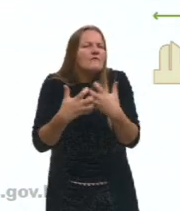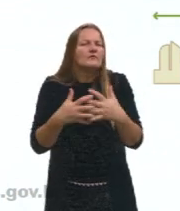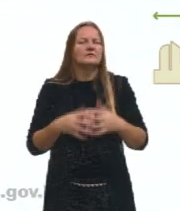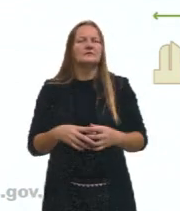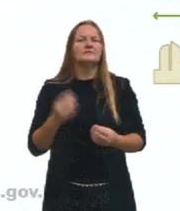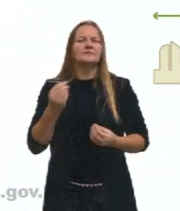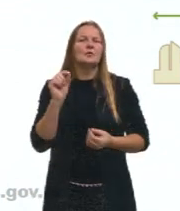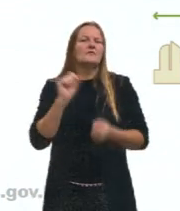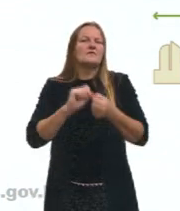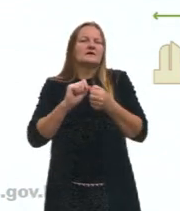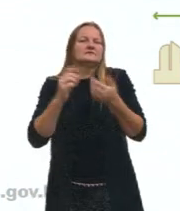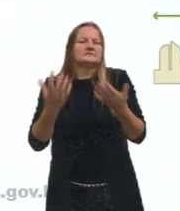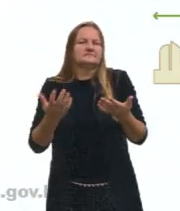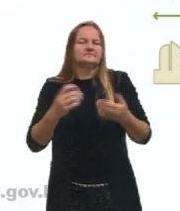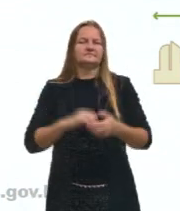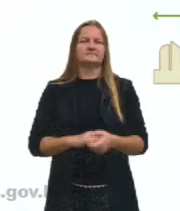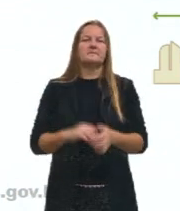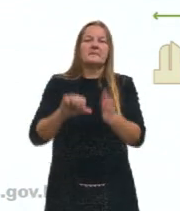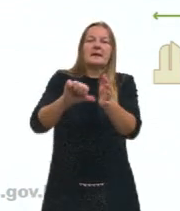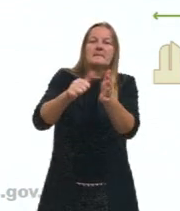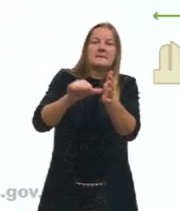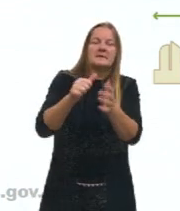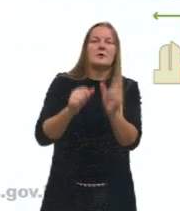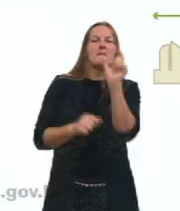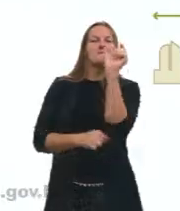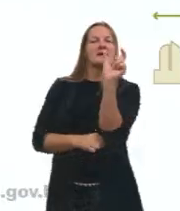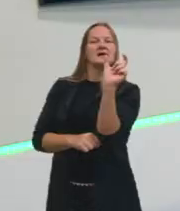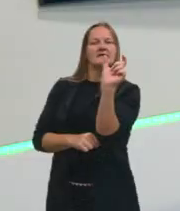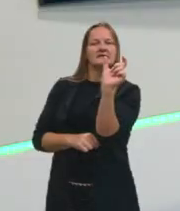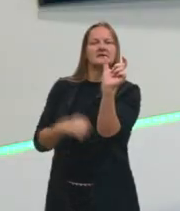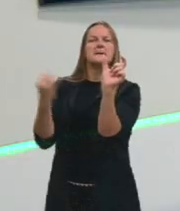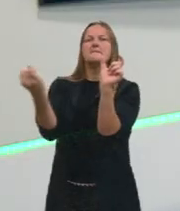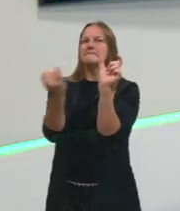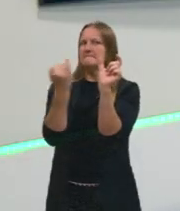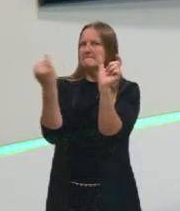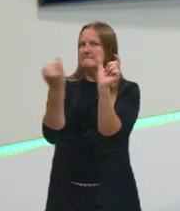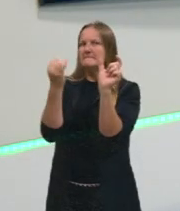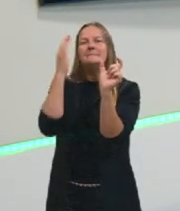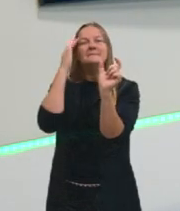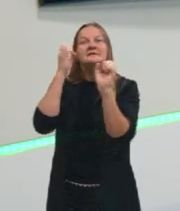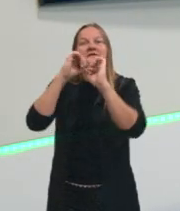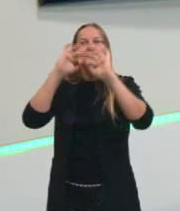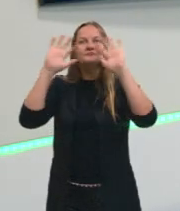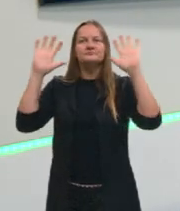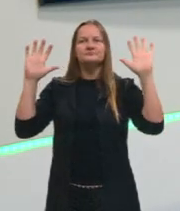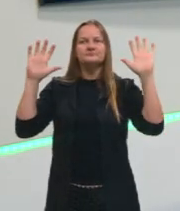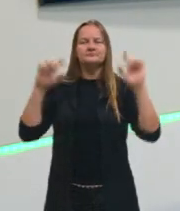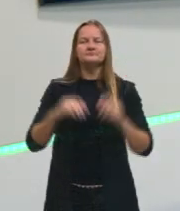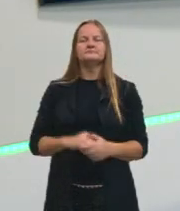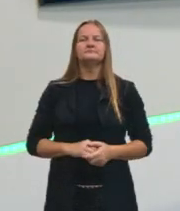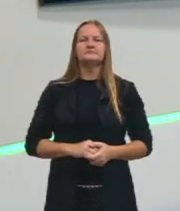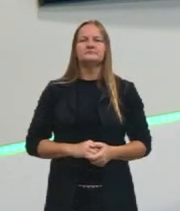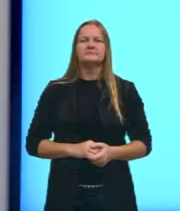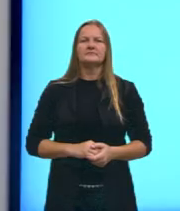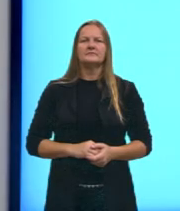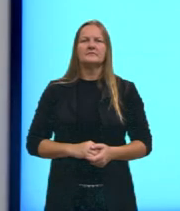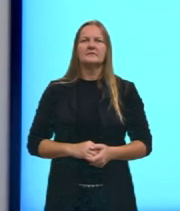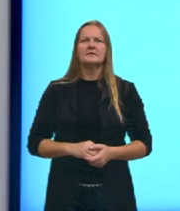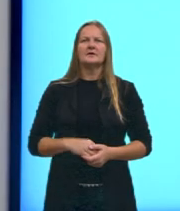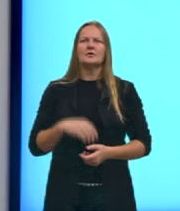adquirido esse censuramento remoto? Primeiro, palavra-chave para a gente entender o censuramento remoto é